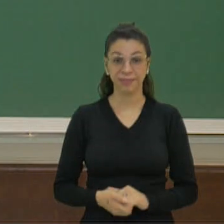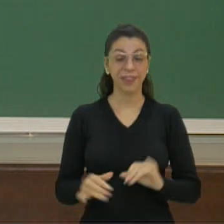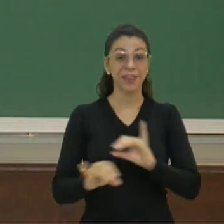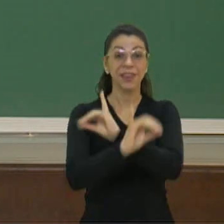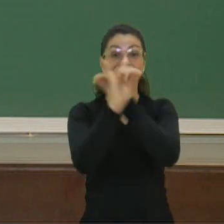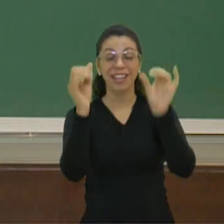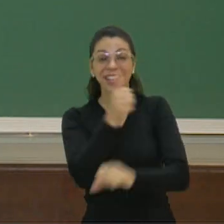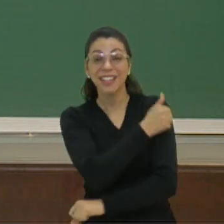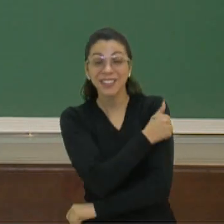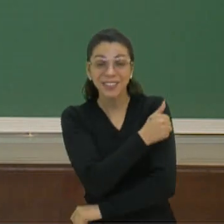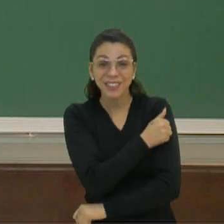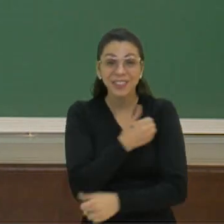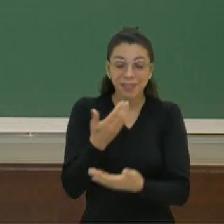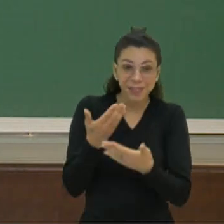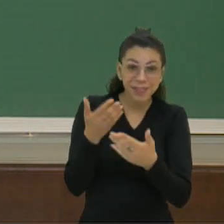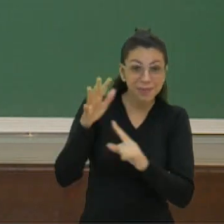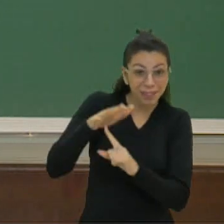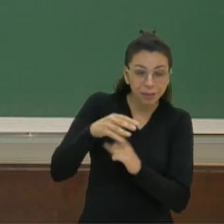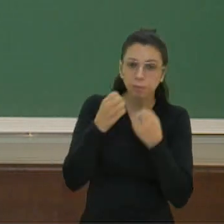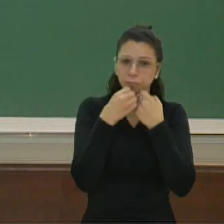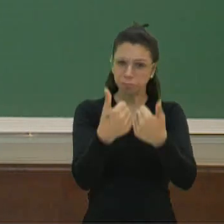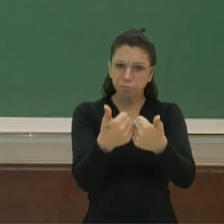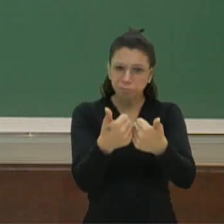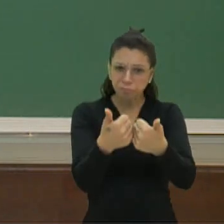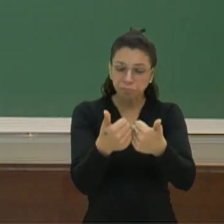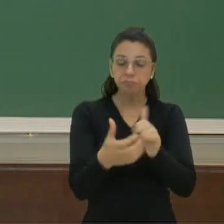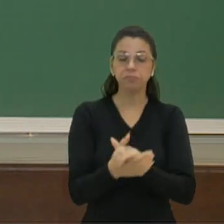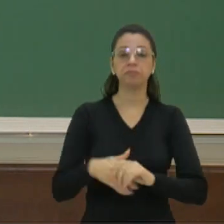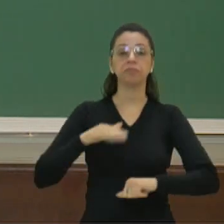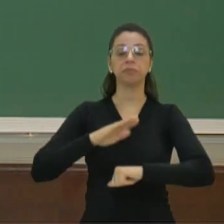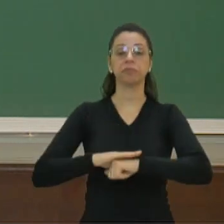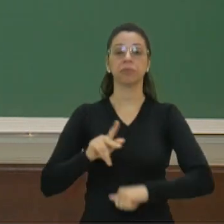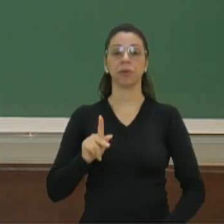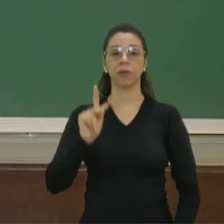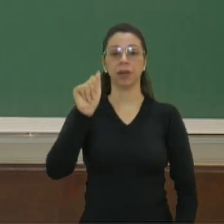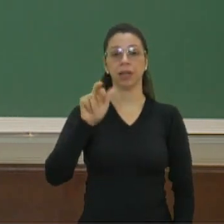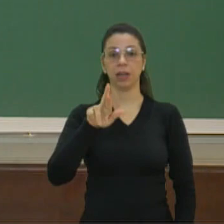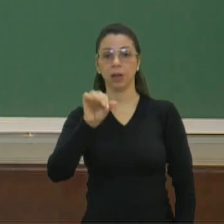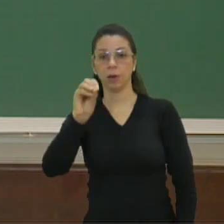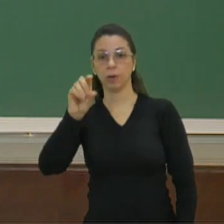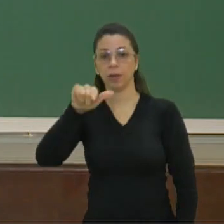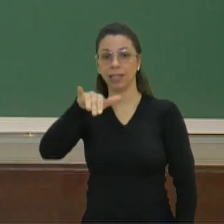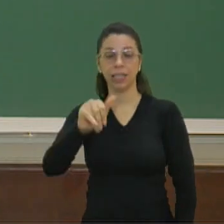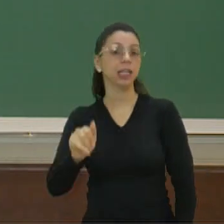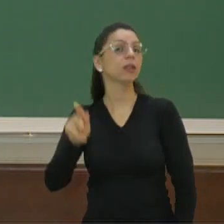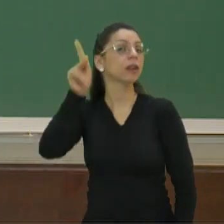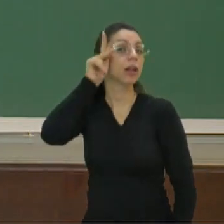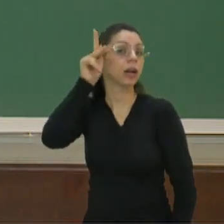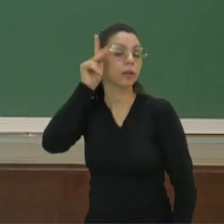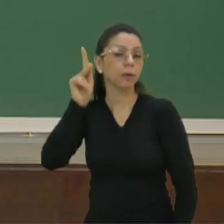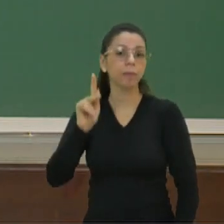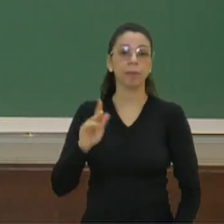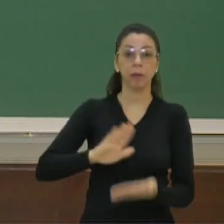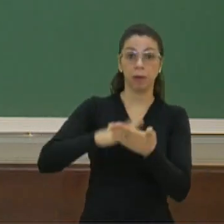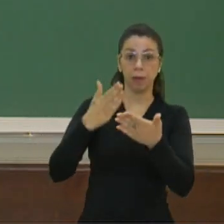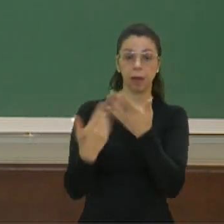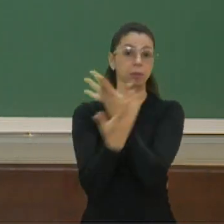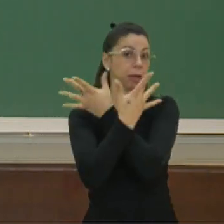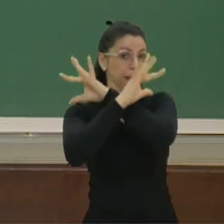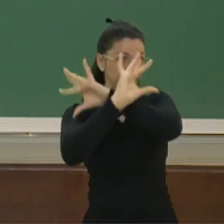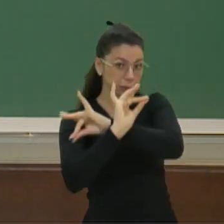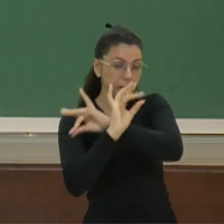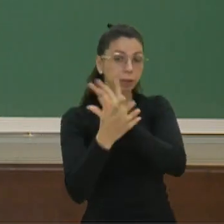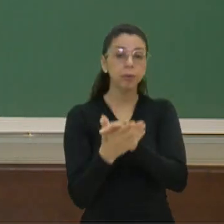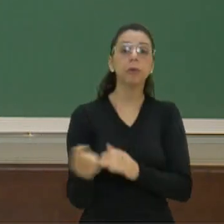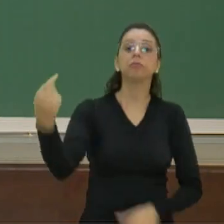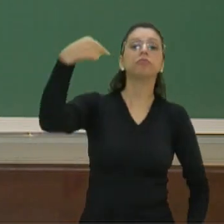Olá, alunos do Paraná! Tudo bem com vocês? Eu sou a professora Carol, a nossa intérprete é a Elaine e